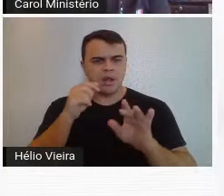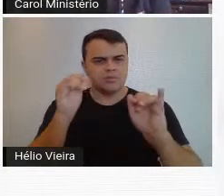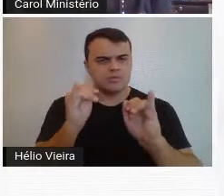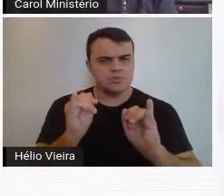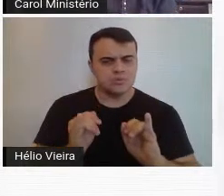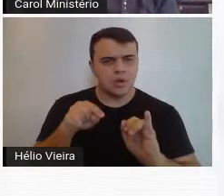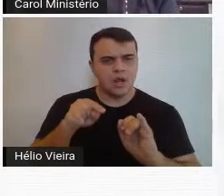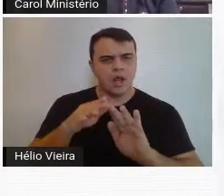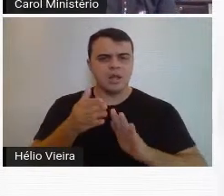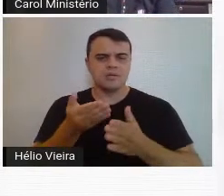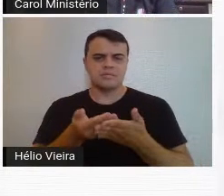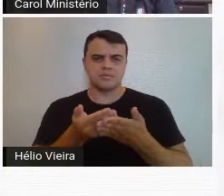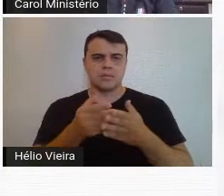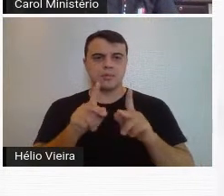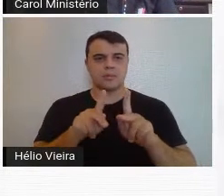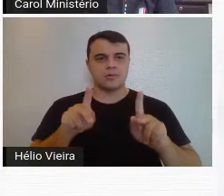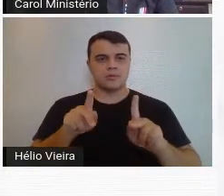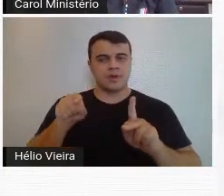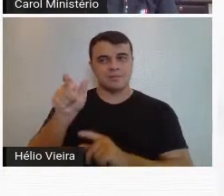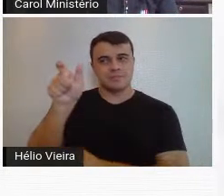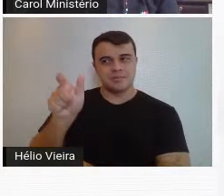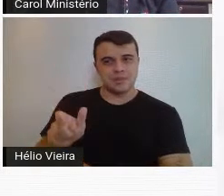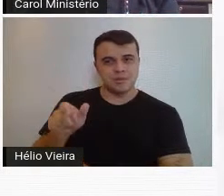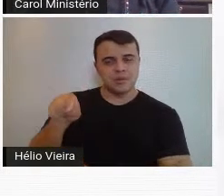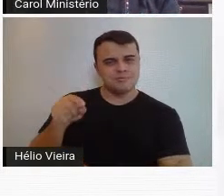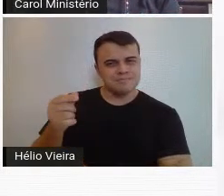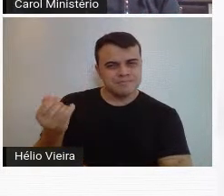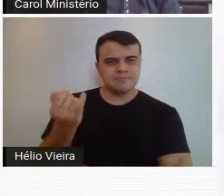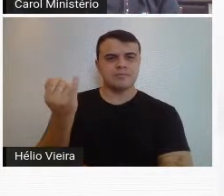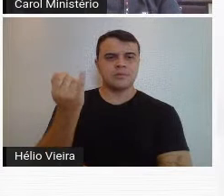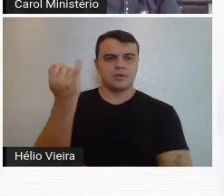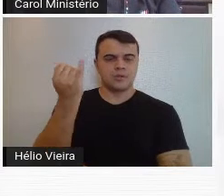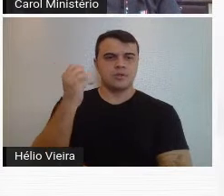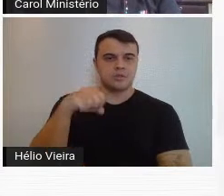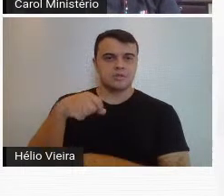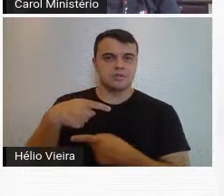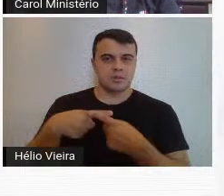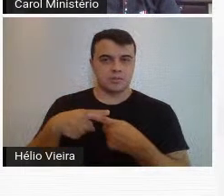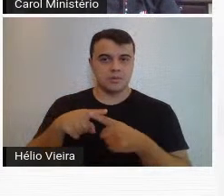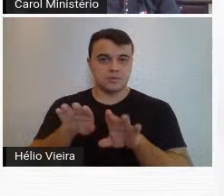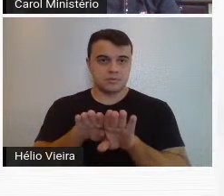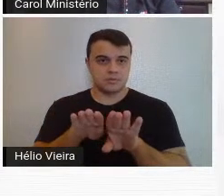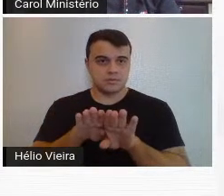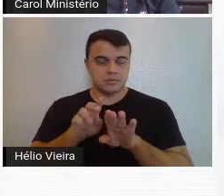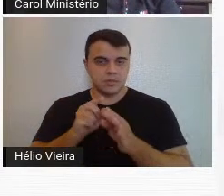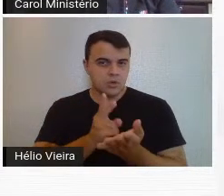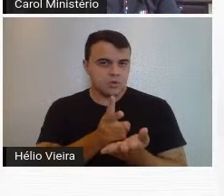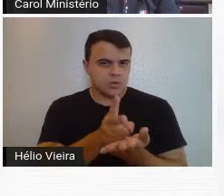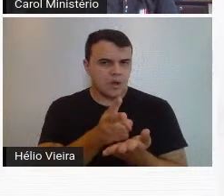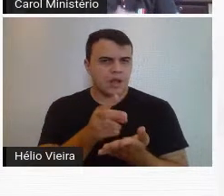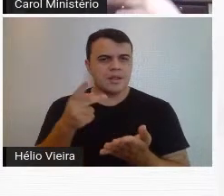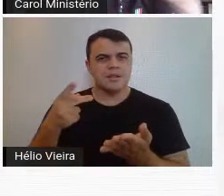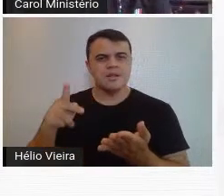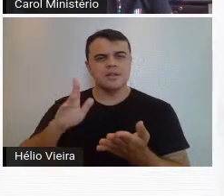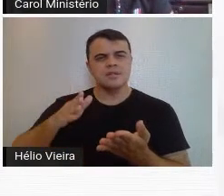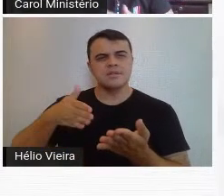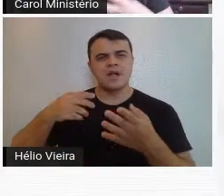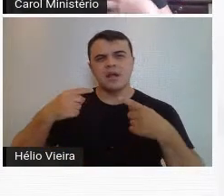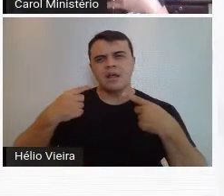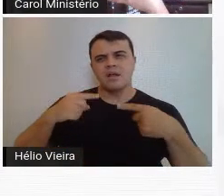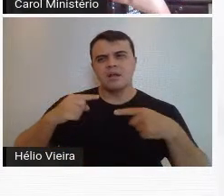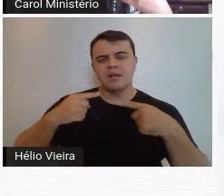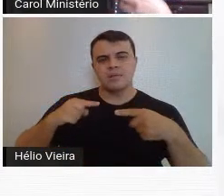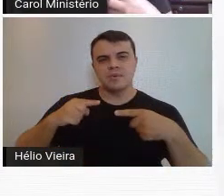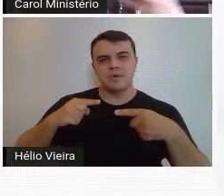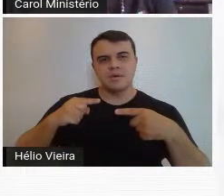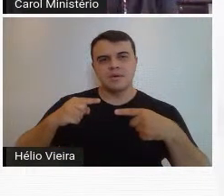então ela dá aulas também, então foi uma pessoa importantíssima também para a consolidação, ela reclamava